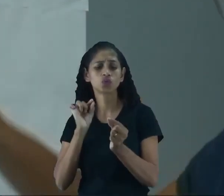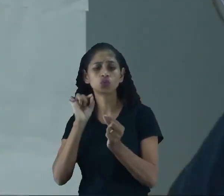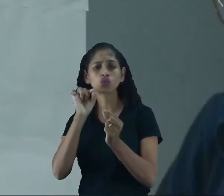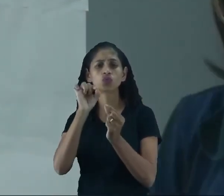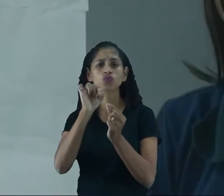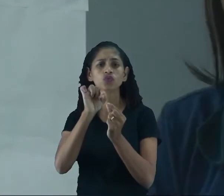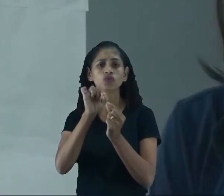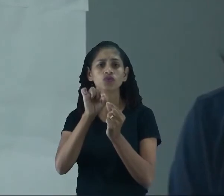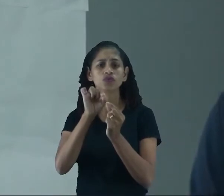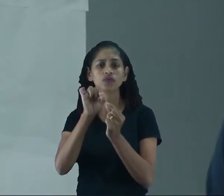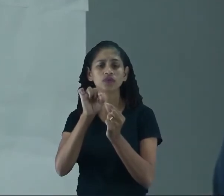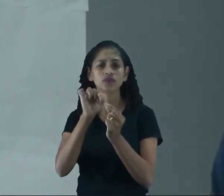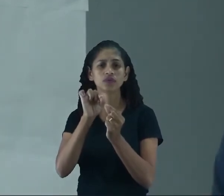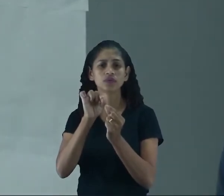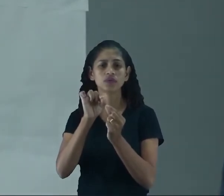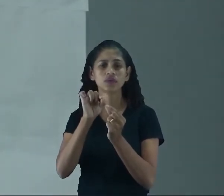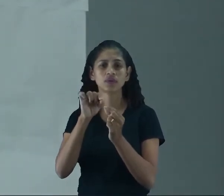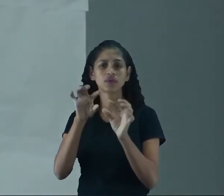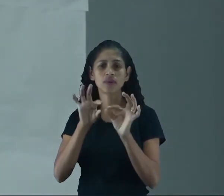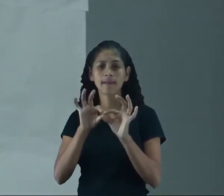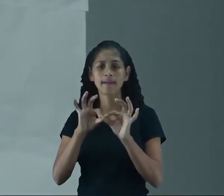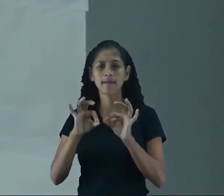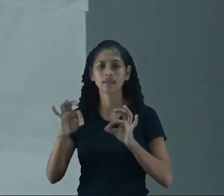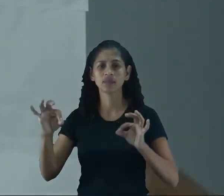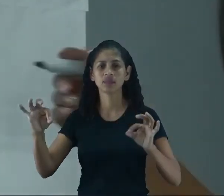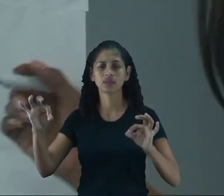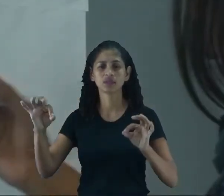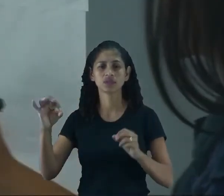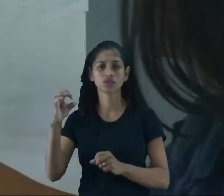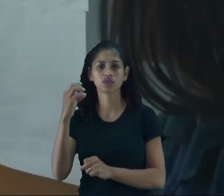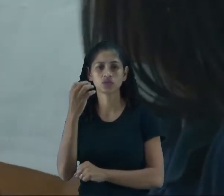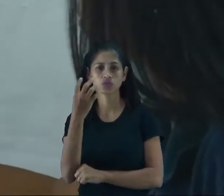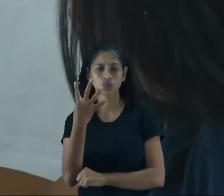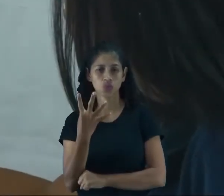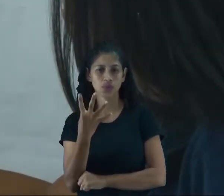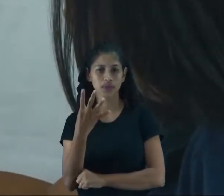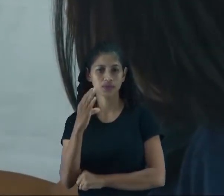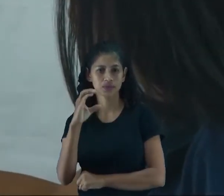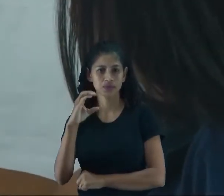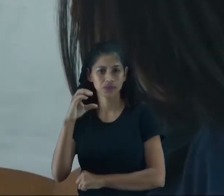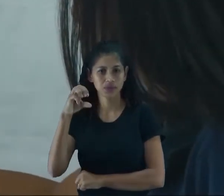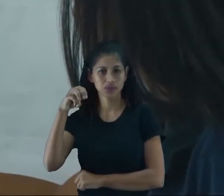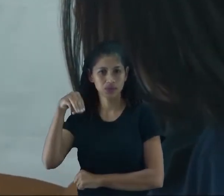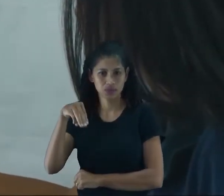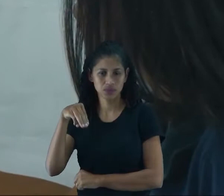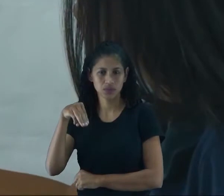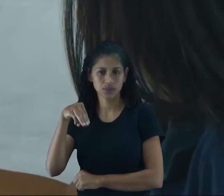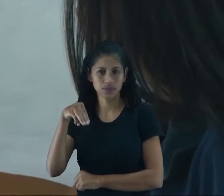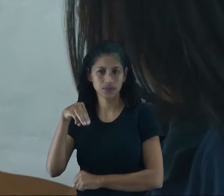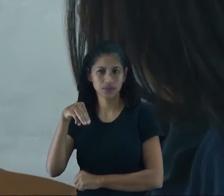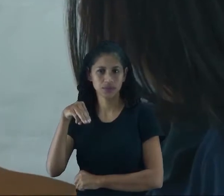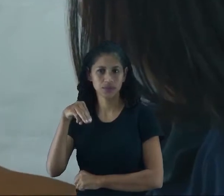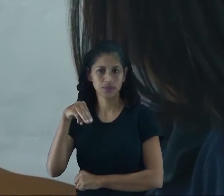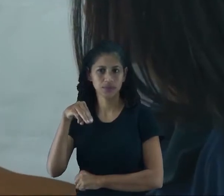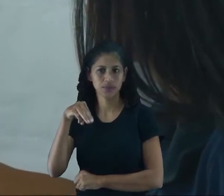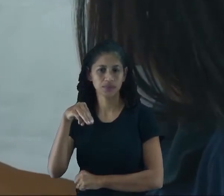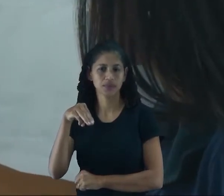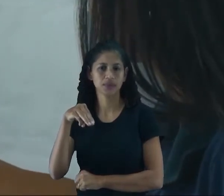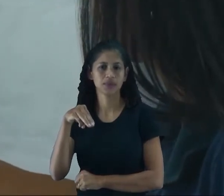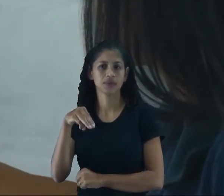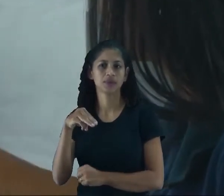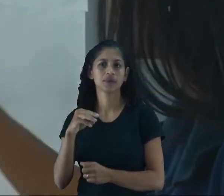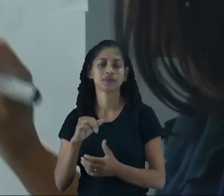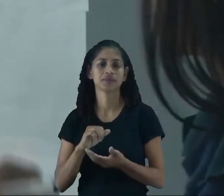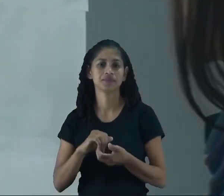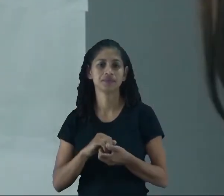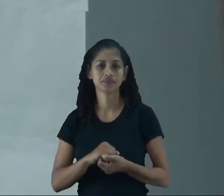mede 4 centímetros, isso mesmo. 4 centímetros e centímetros